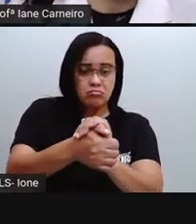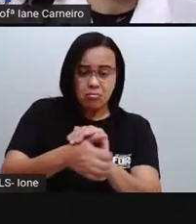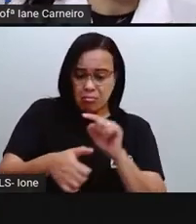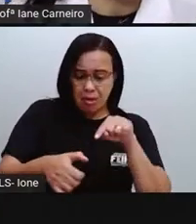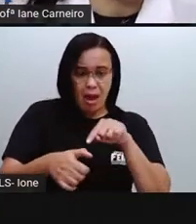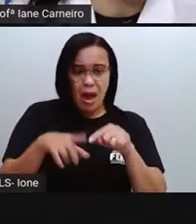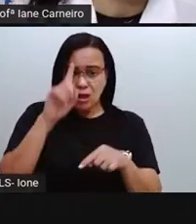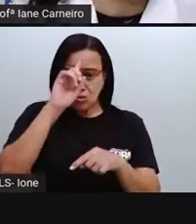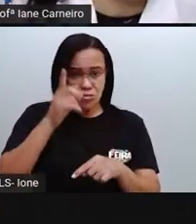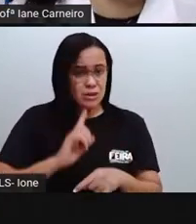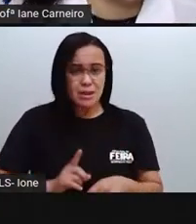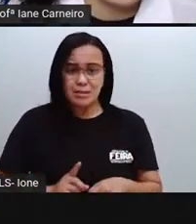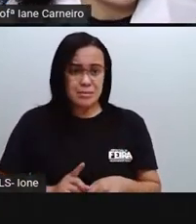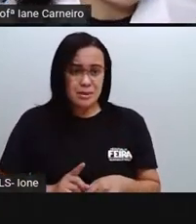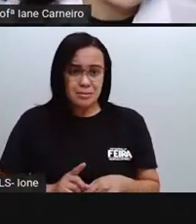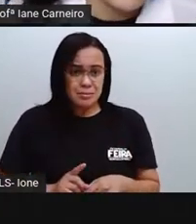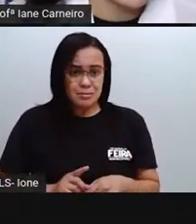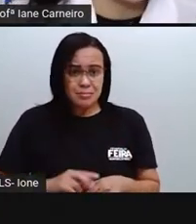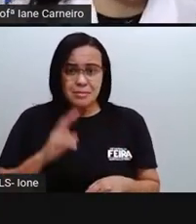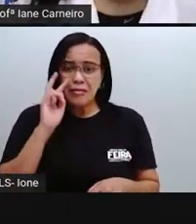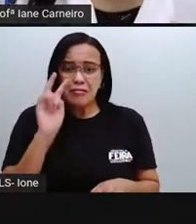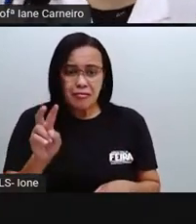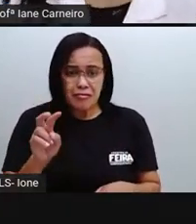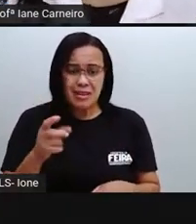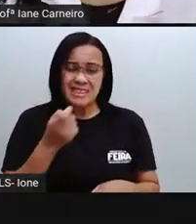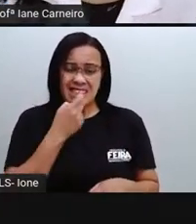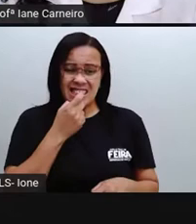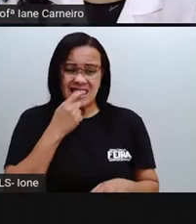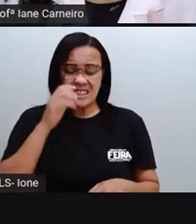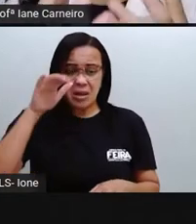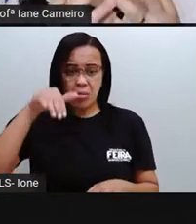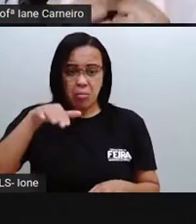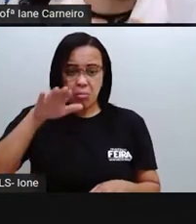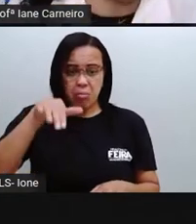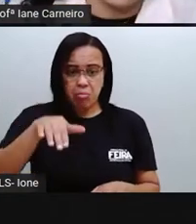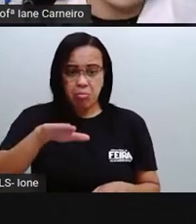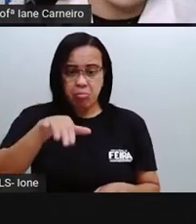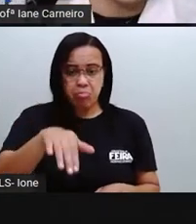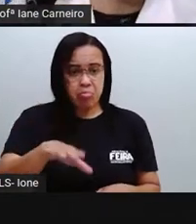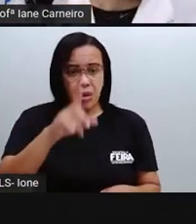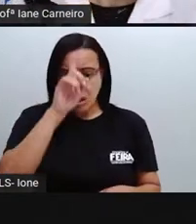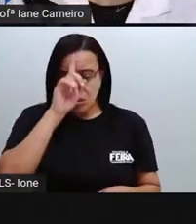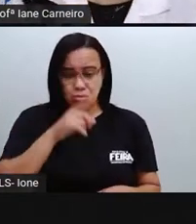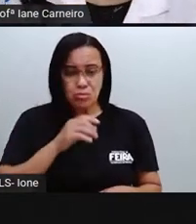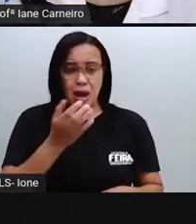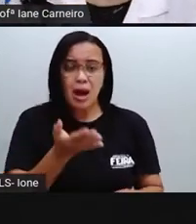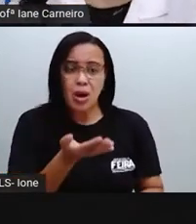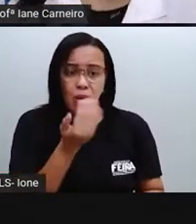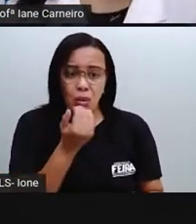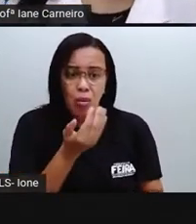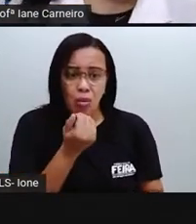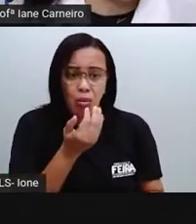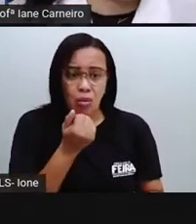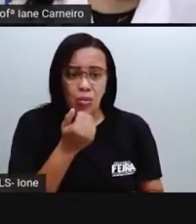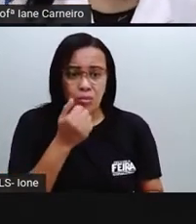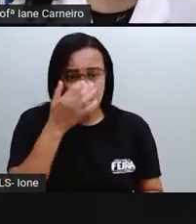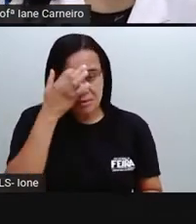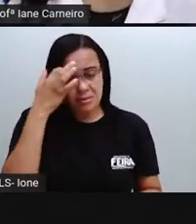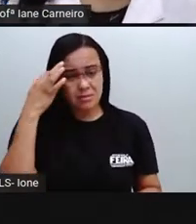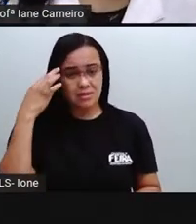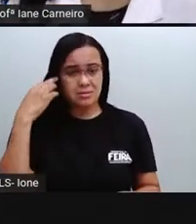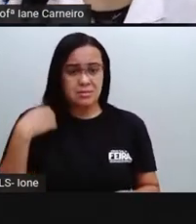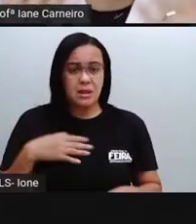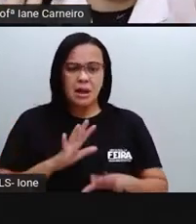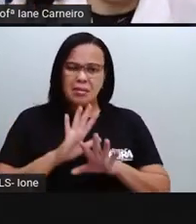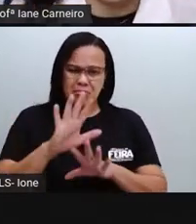que é uma água viva, e ela acaba comendo aquele plástico. E o plástico será que foi feito para nós